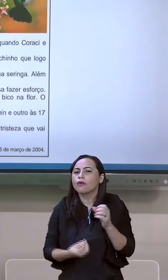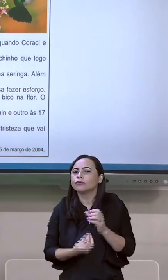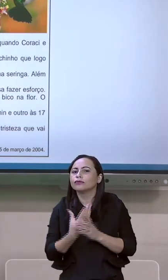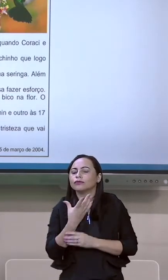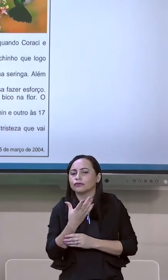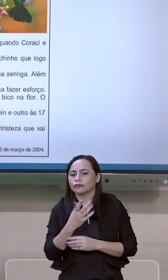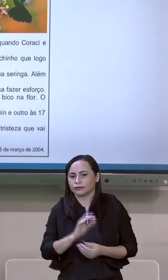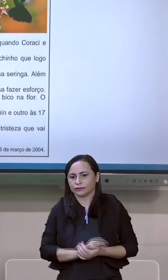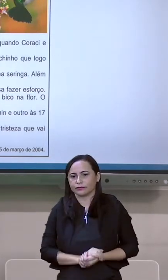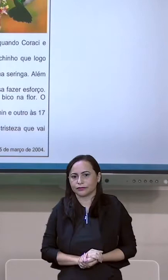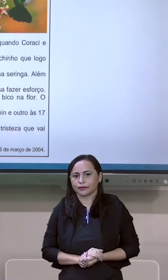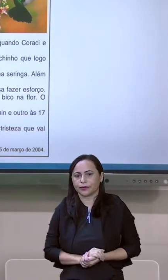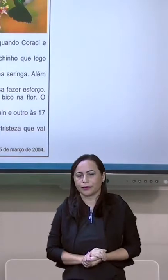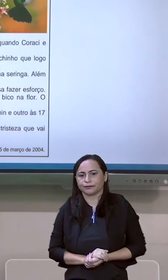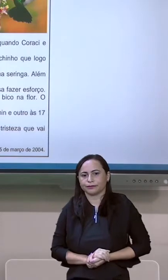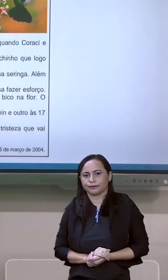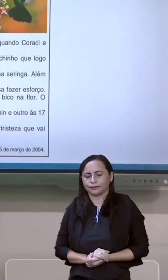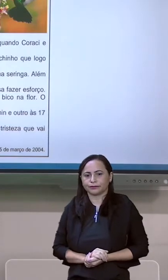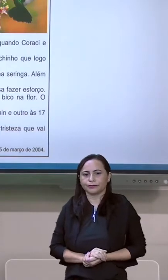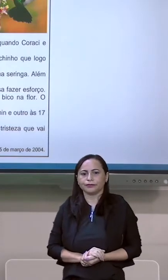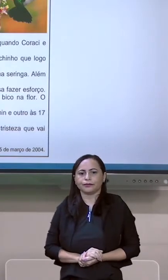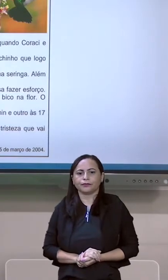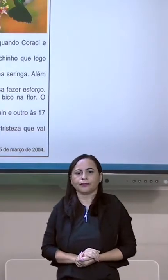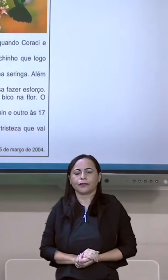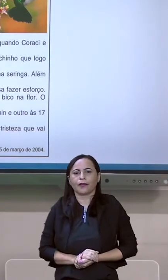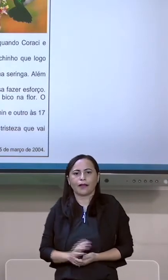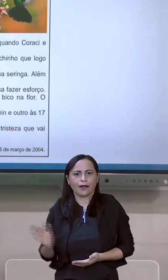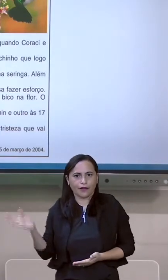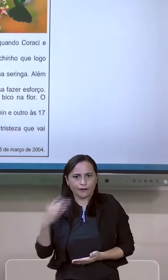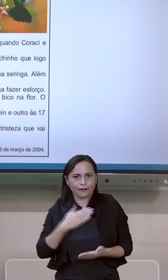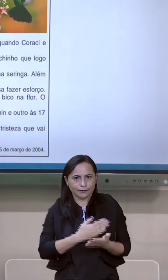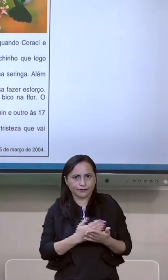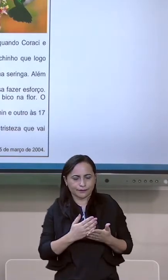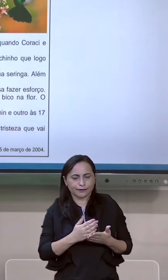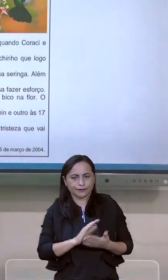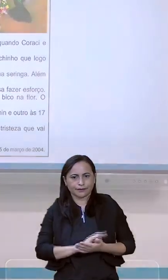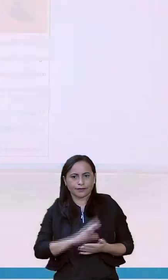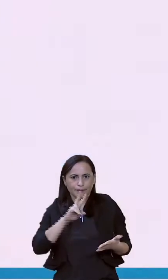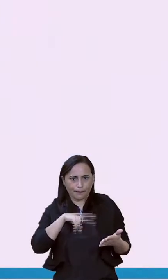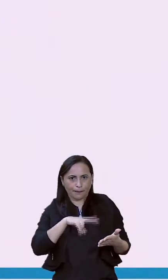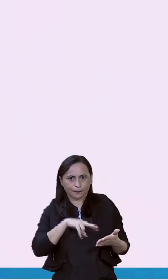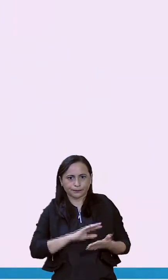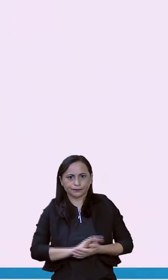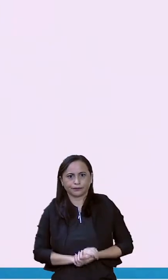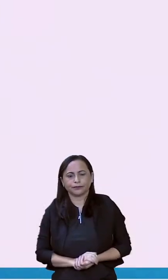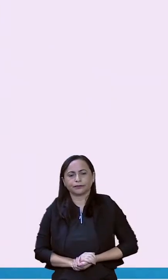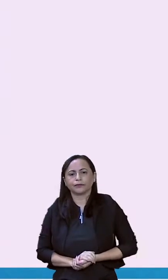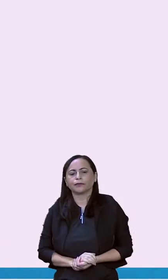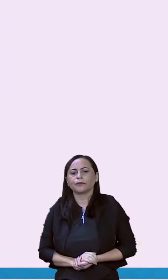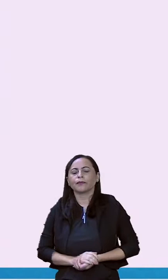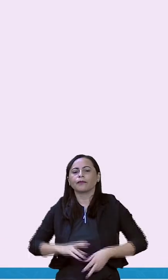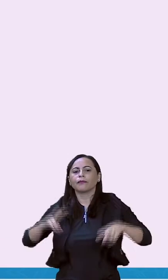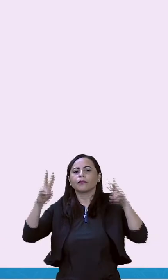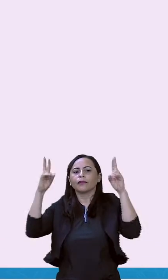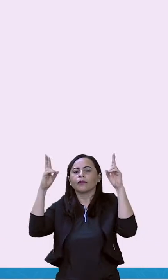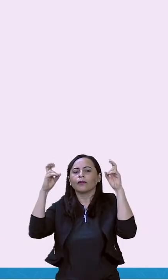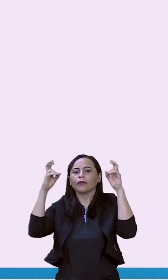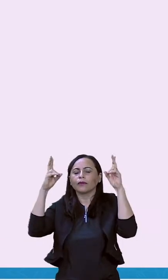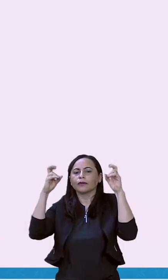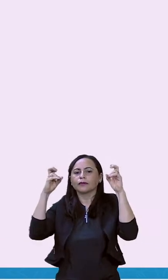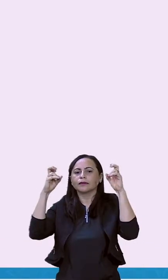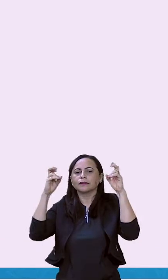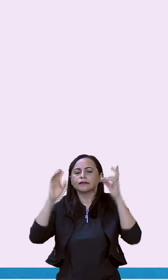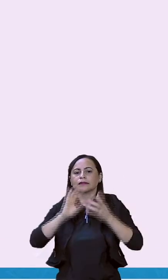apareceu, foi informada ao público. Então, vamos fazer essa leitura? Então, título da nossa